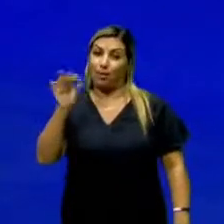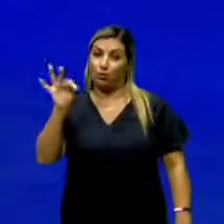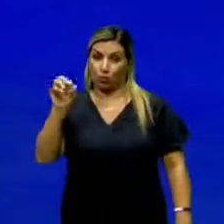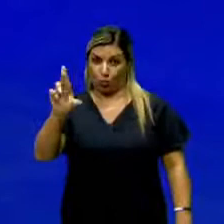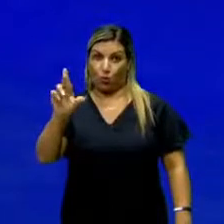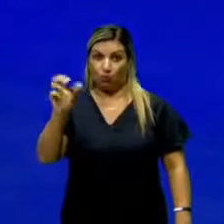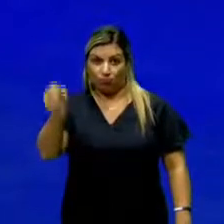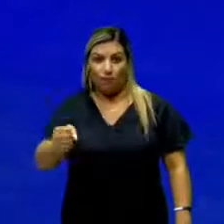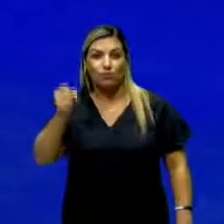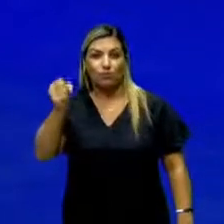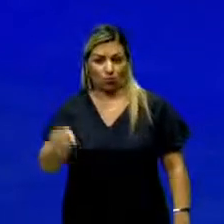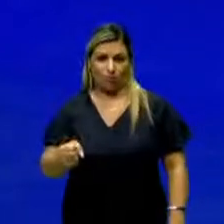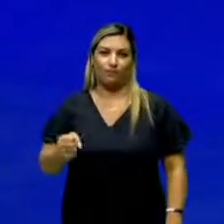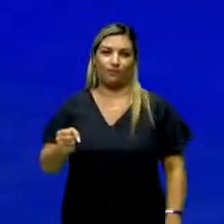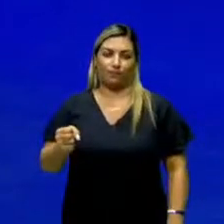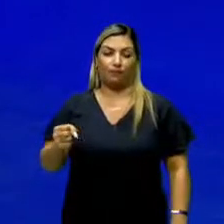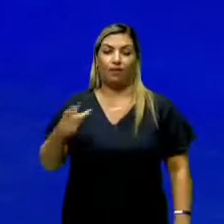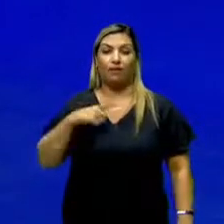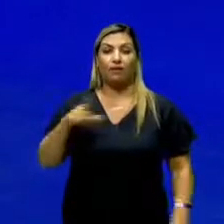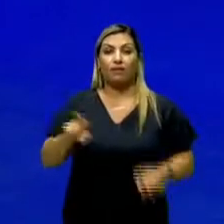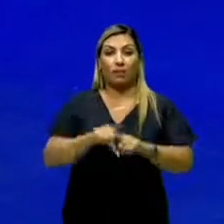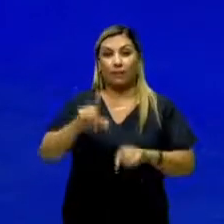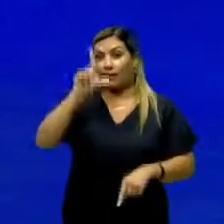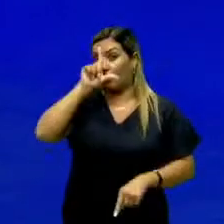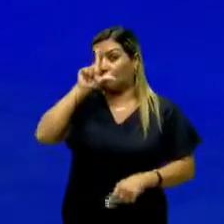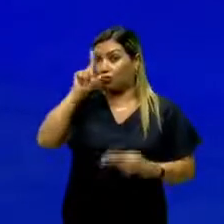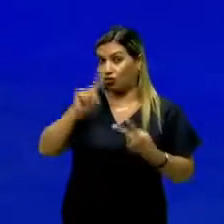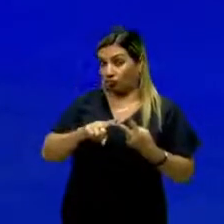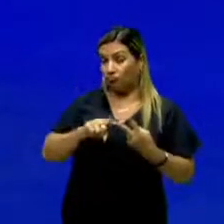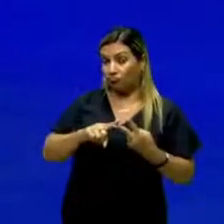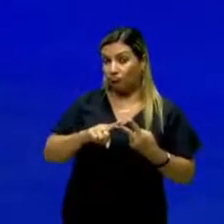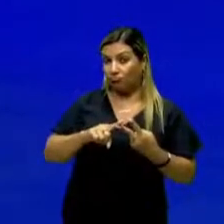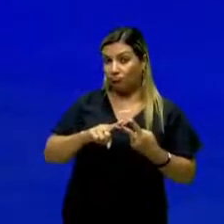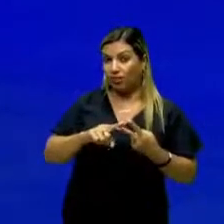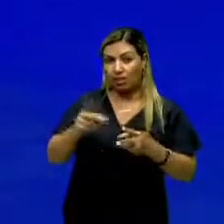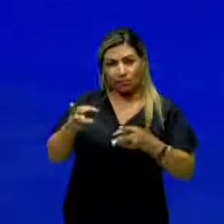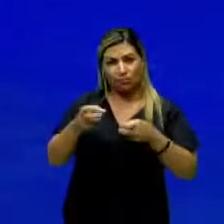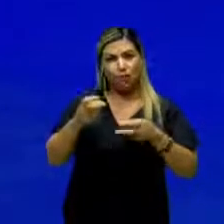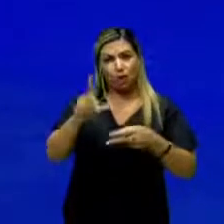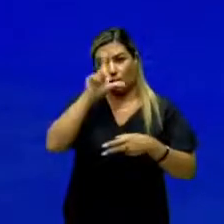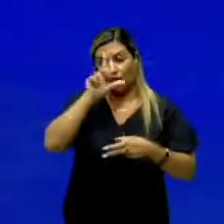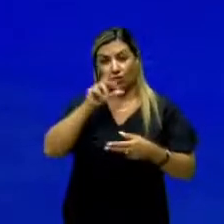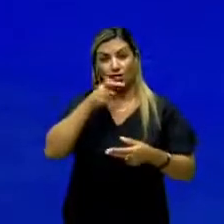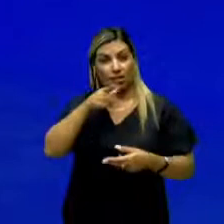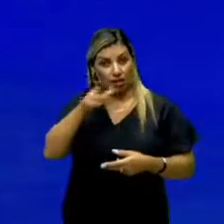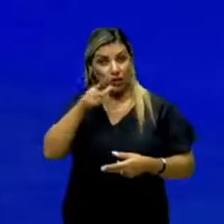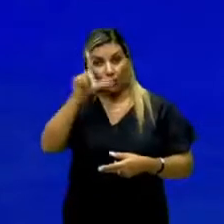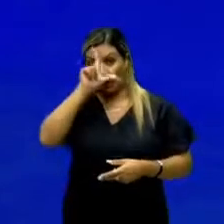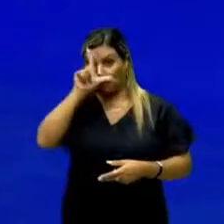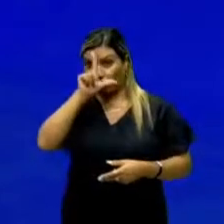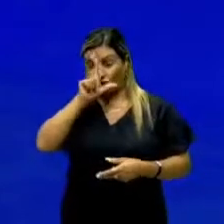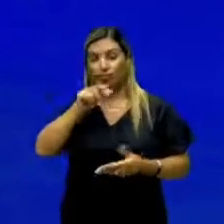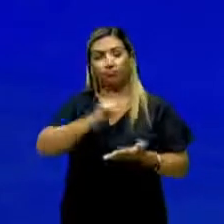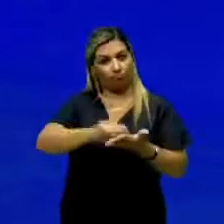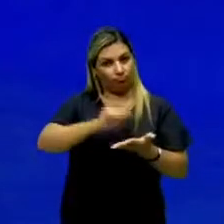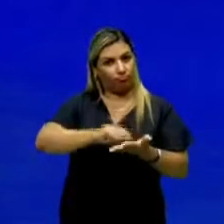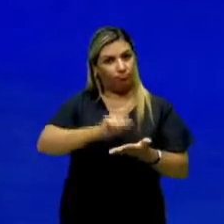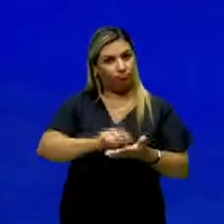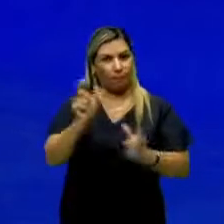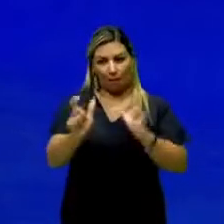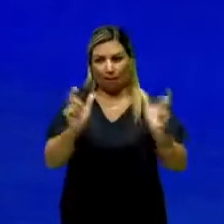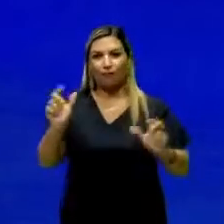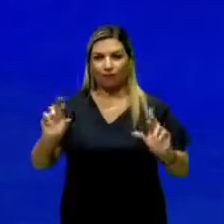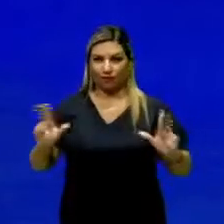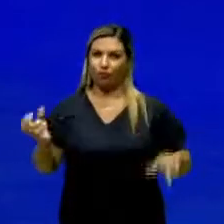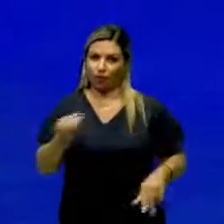Há também uma exploração do latim, maior do que o que se via, né? E aí, criando novas expressões. A gente já